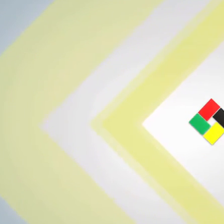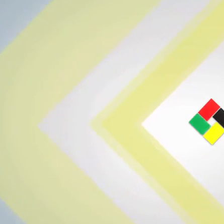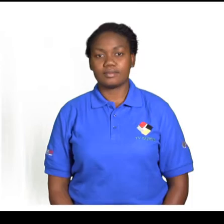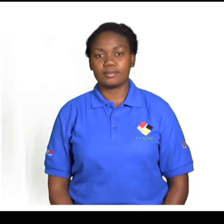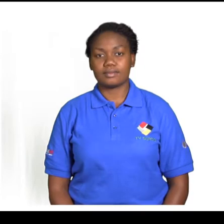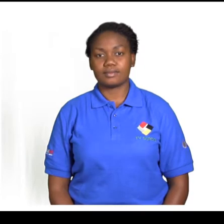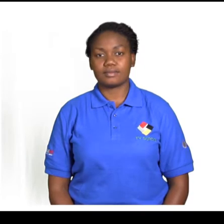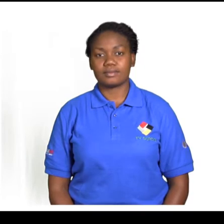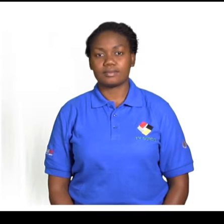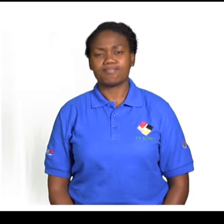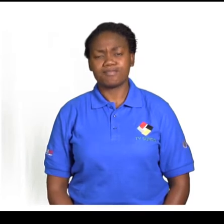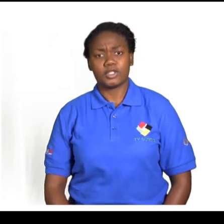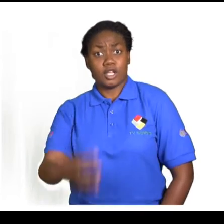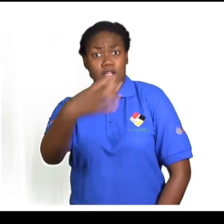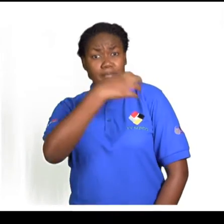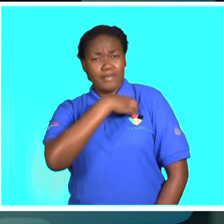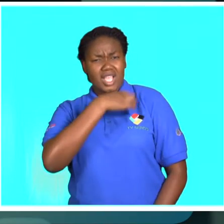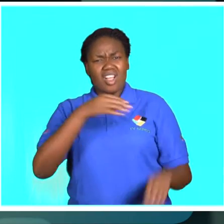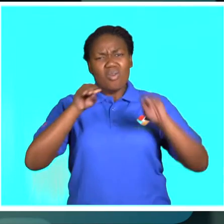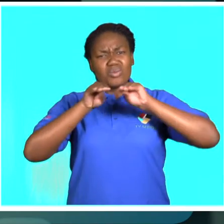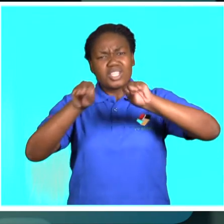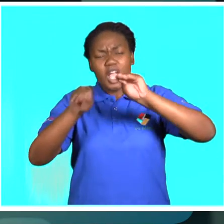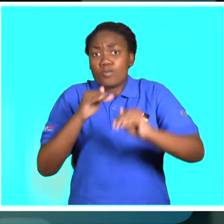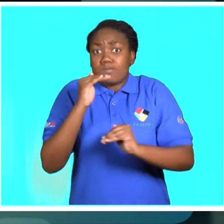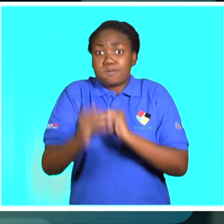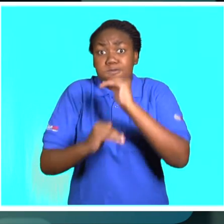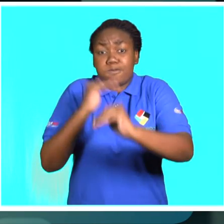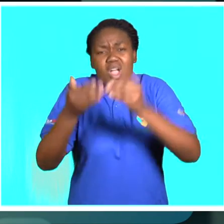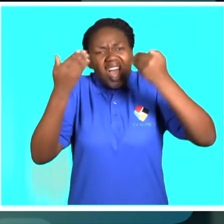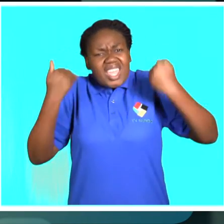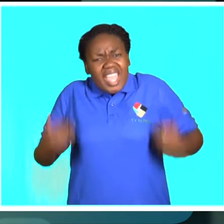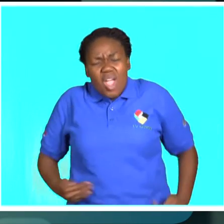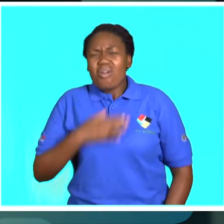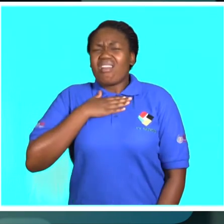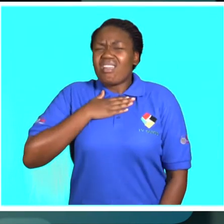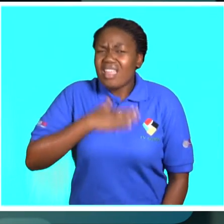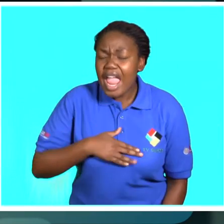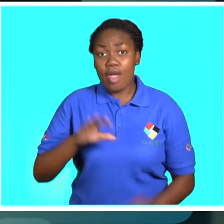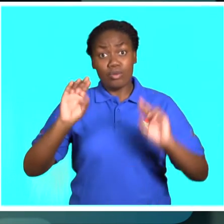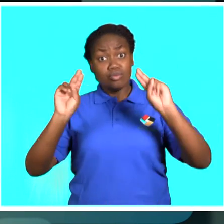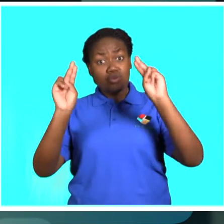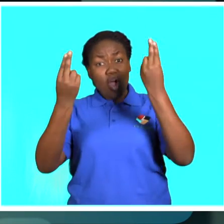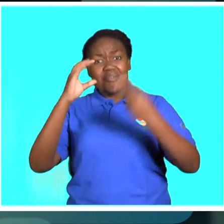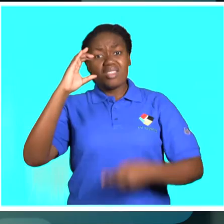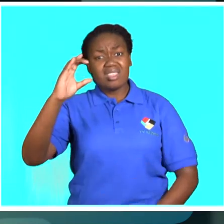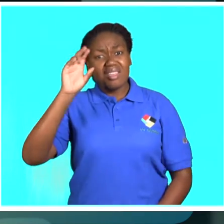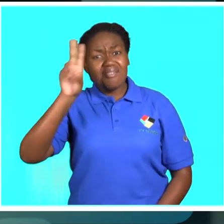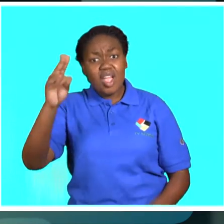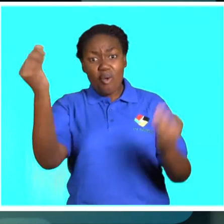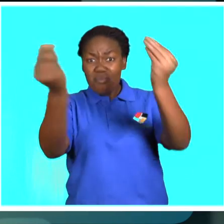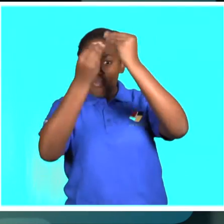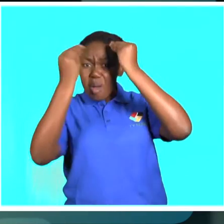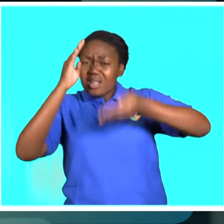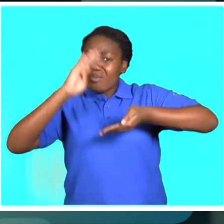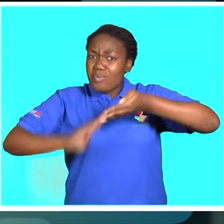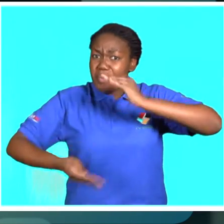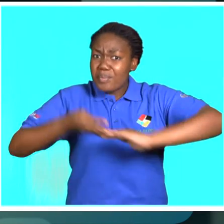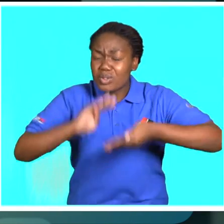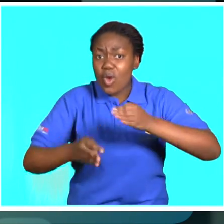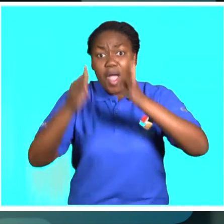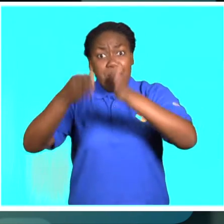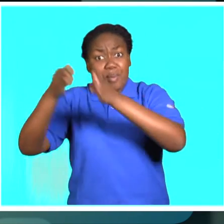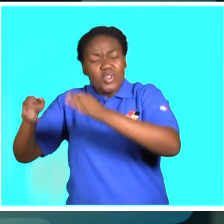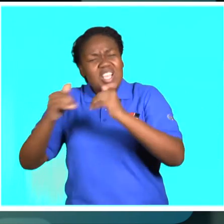O Ministério da Educação e Desenvolvimento Humano pretende incluir no novo currículo de formação de professores